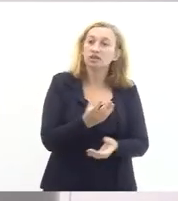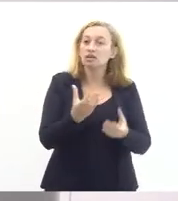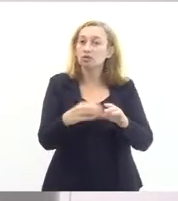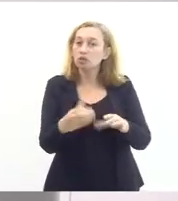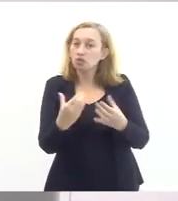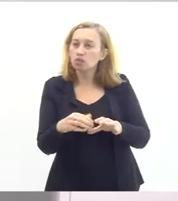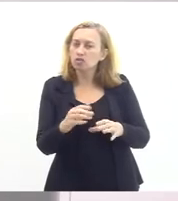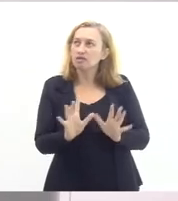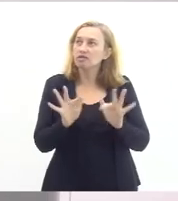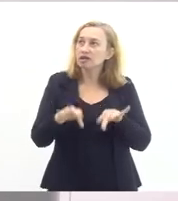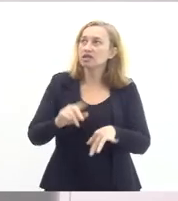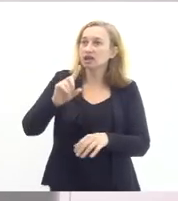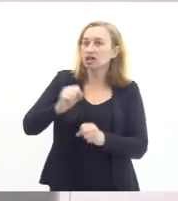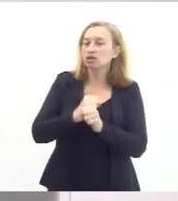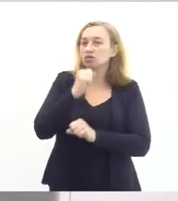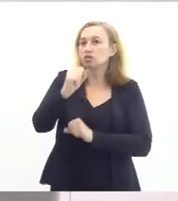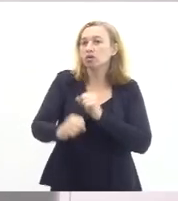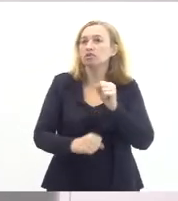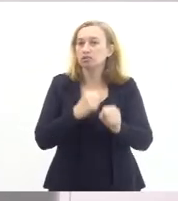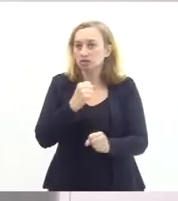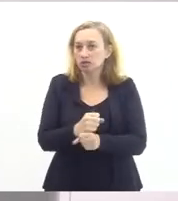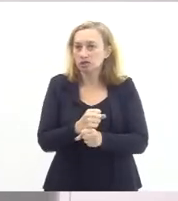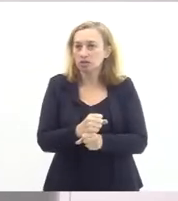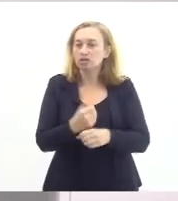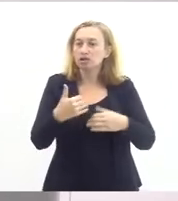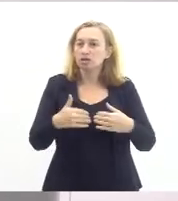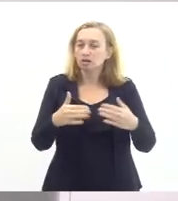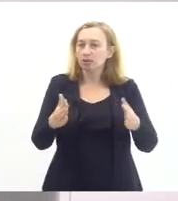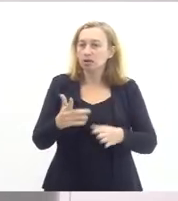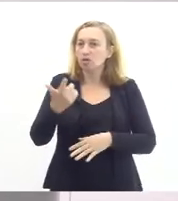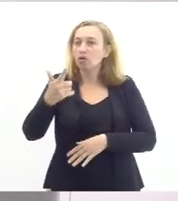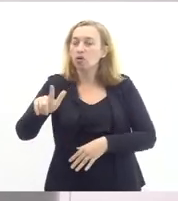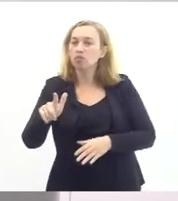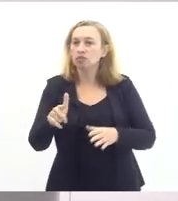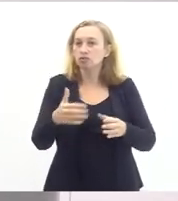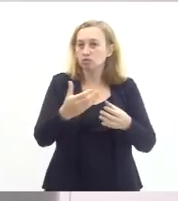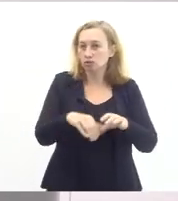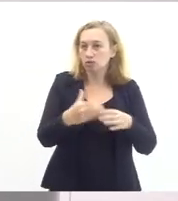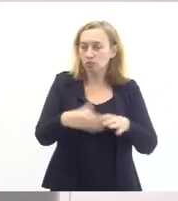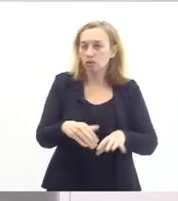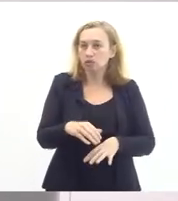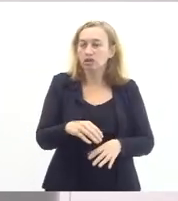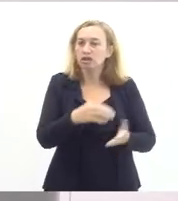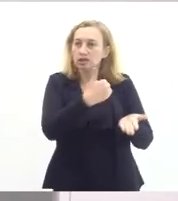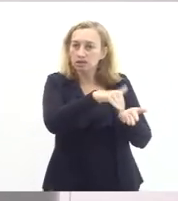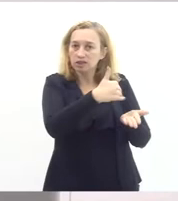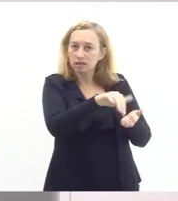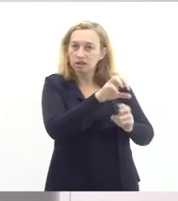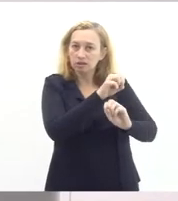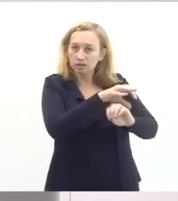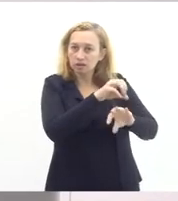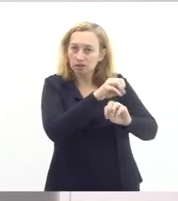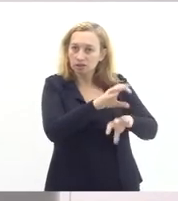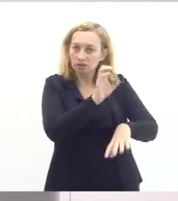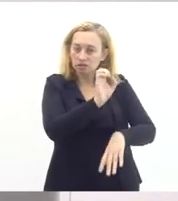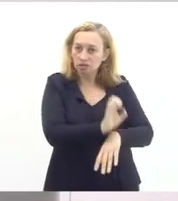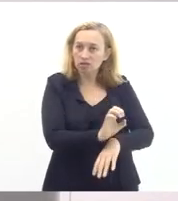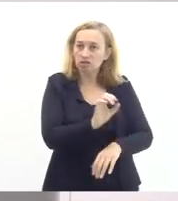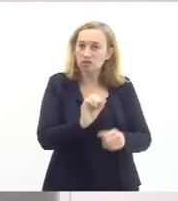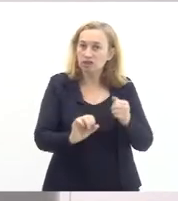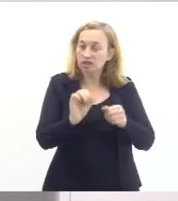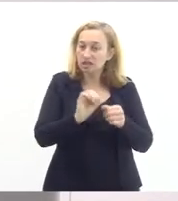no próximo ano e nós vamos abrir outro concurso a Seduc só está fazendo isso agora